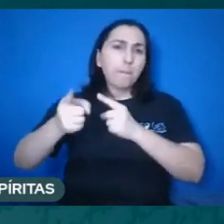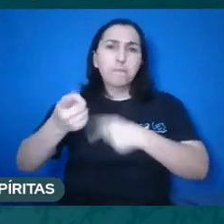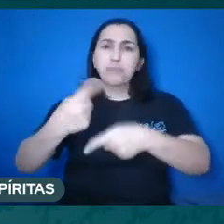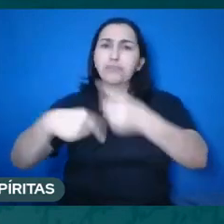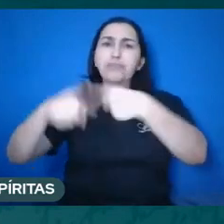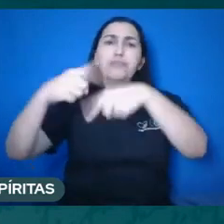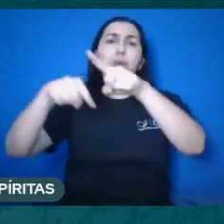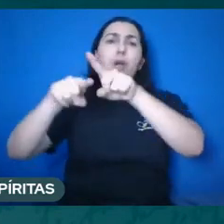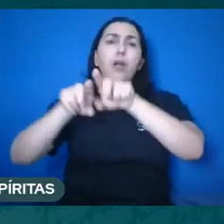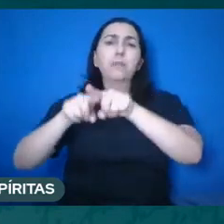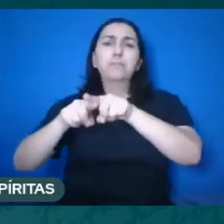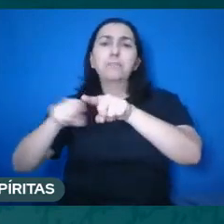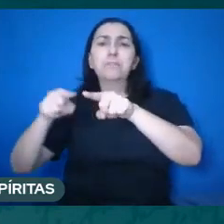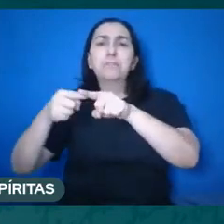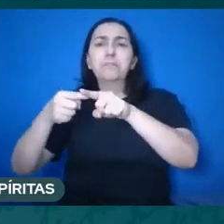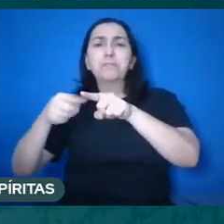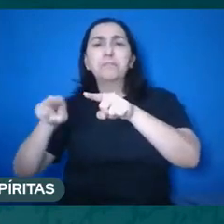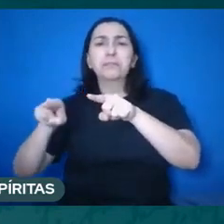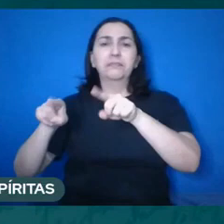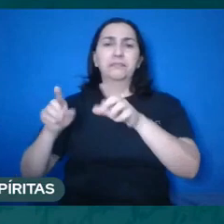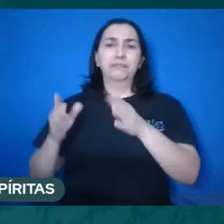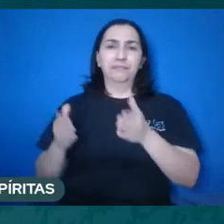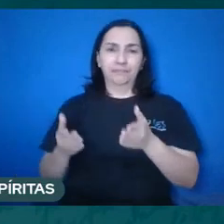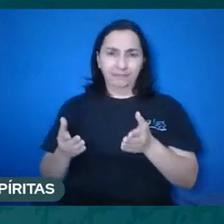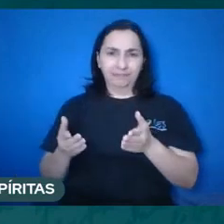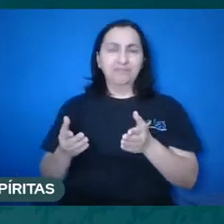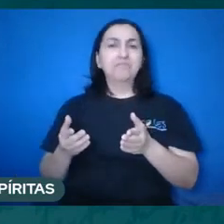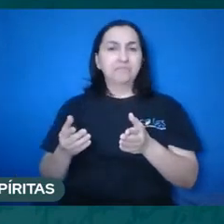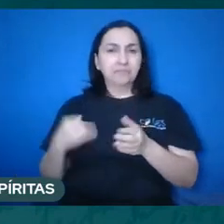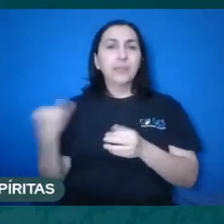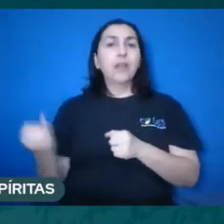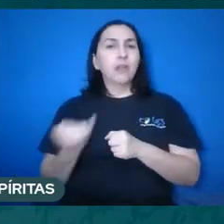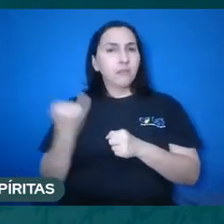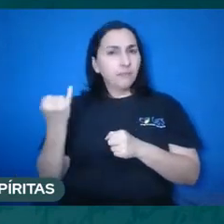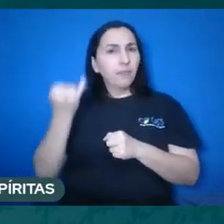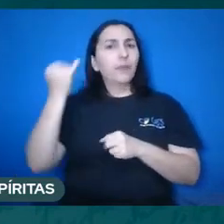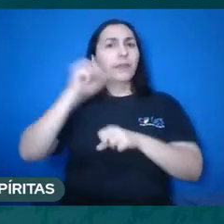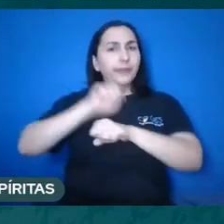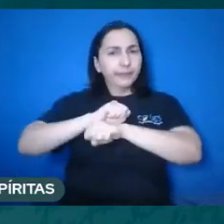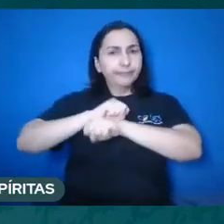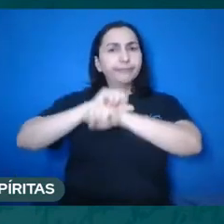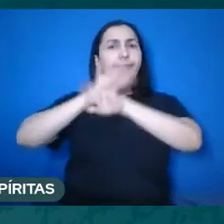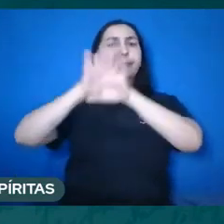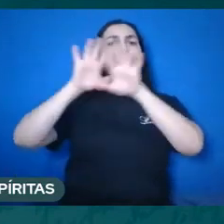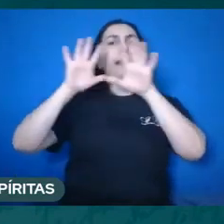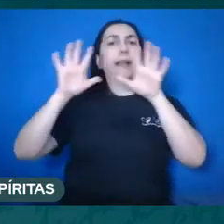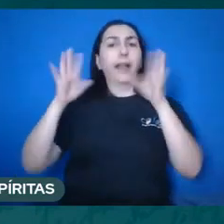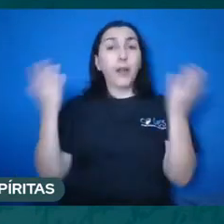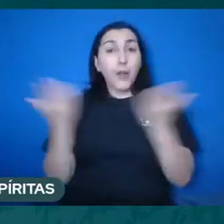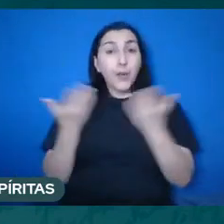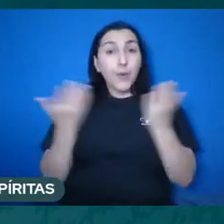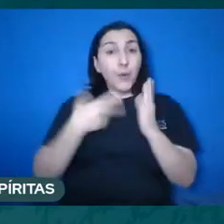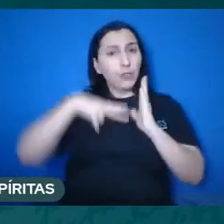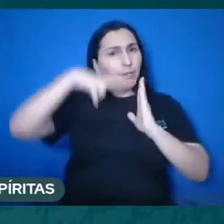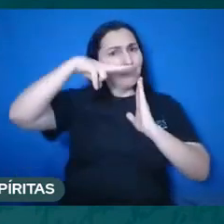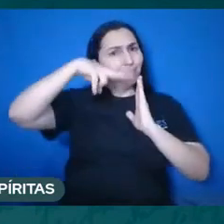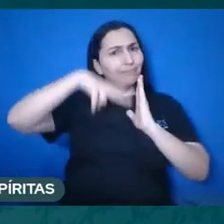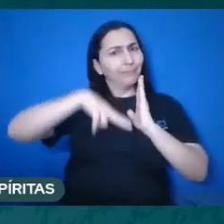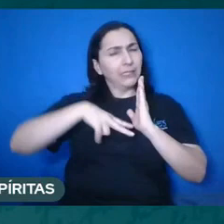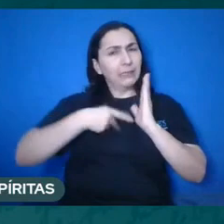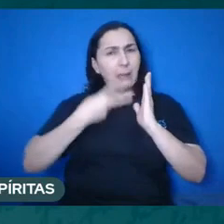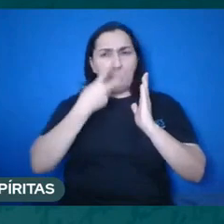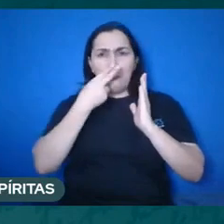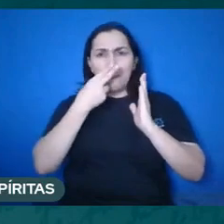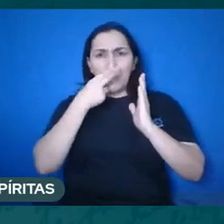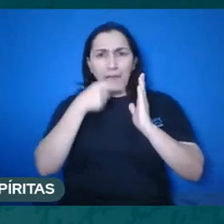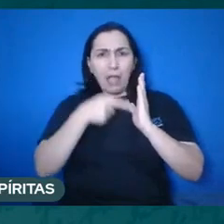é importante a gente ter isso bem claro, porque se a gente ler com a visão de hoje, o entendimento de hoje, vai pensar que